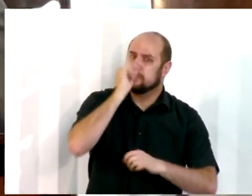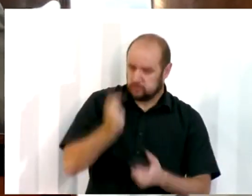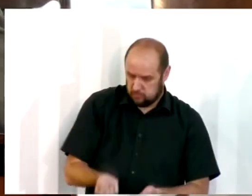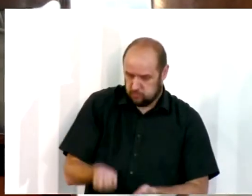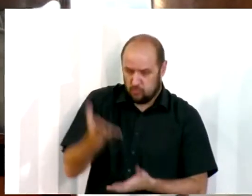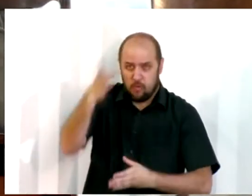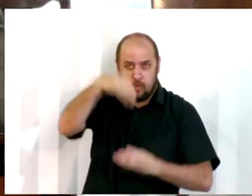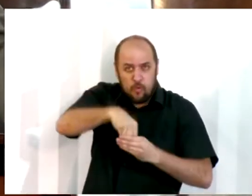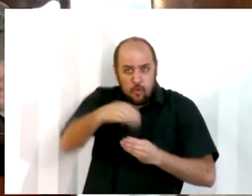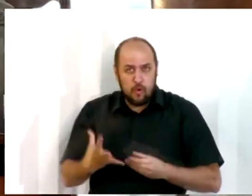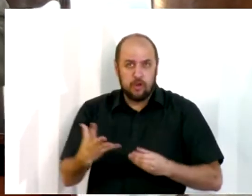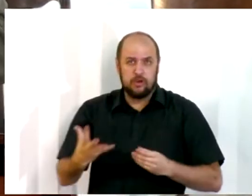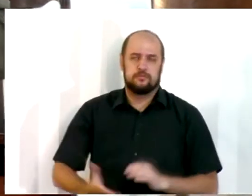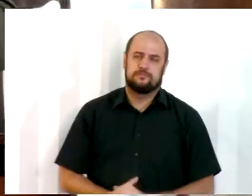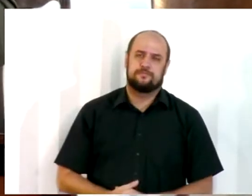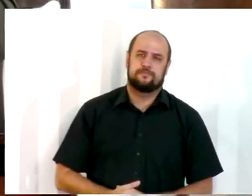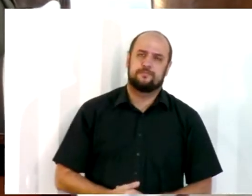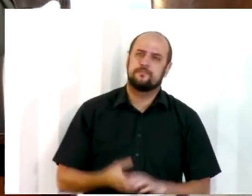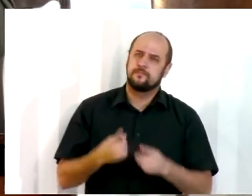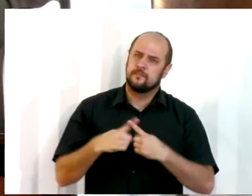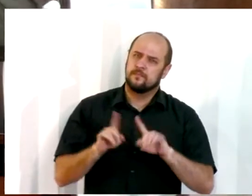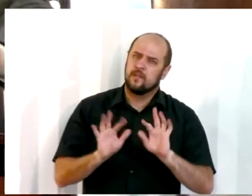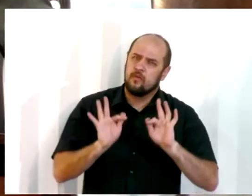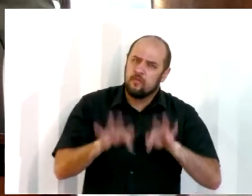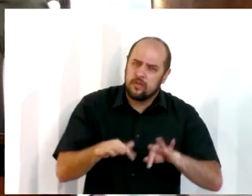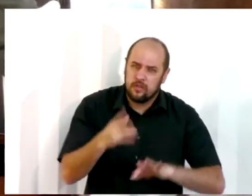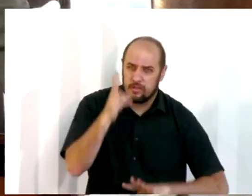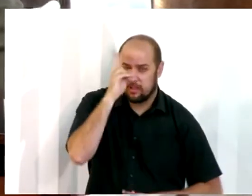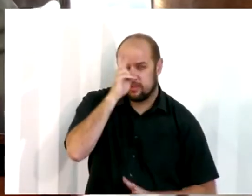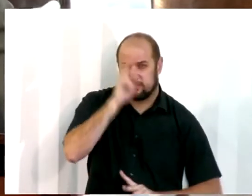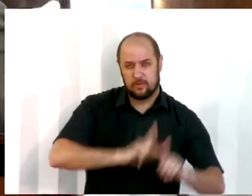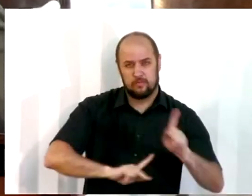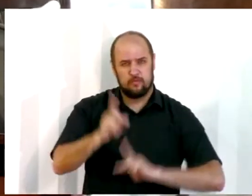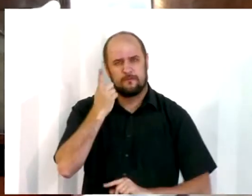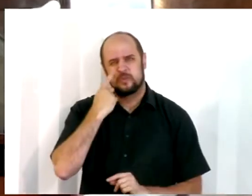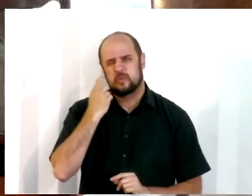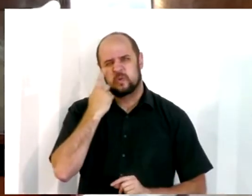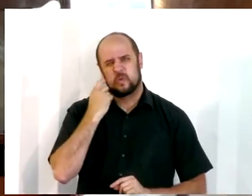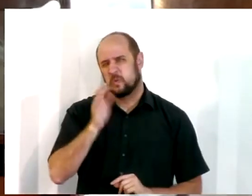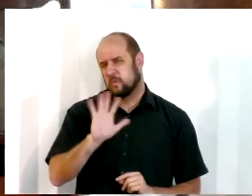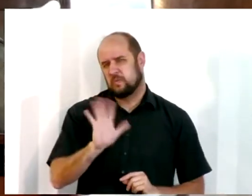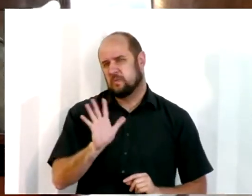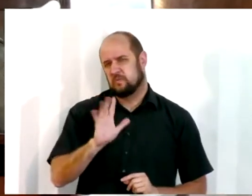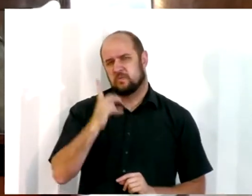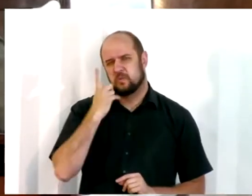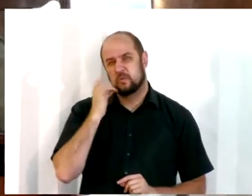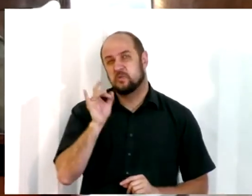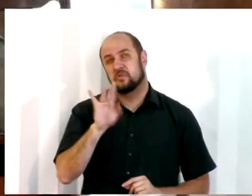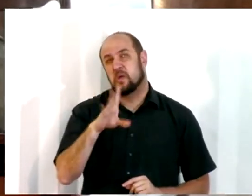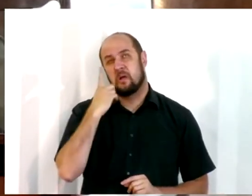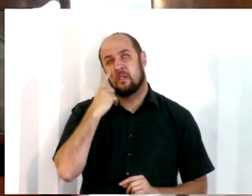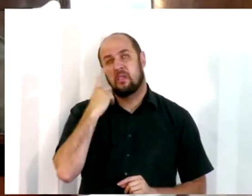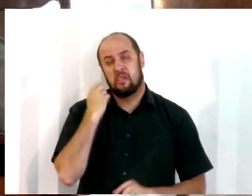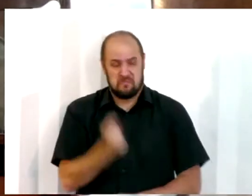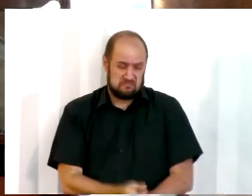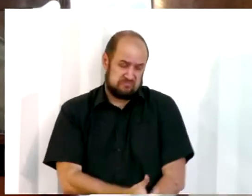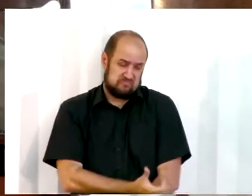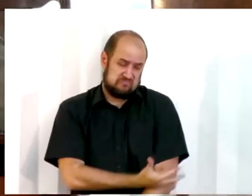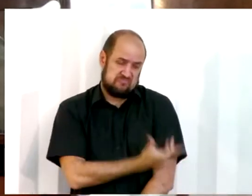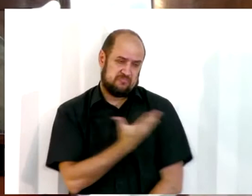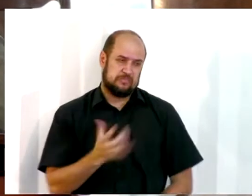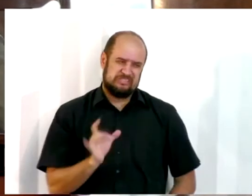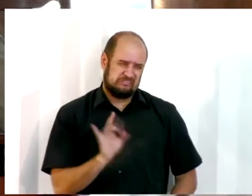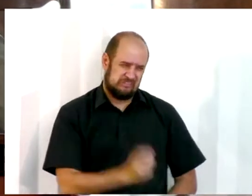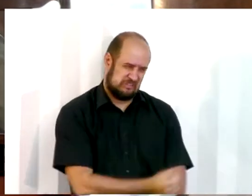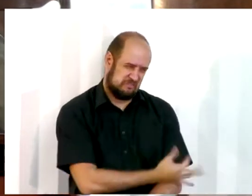mas eu quero terminar mostrando que o povo não só chorou, não é choro por choro não, ah, chorou, emocionalismo, é pastor,